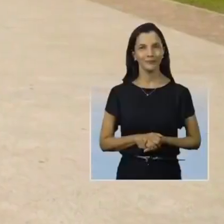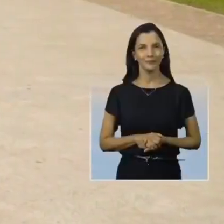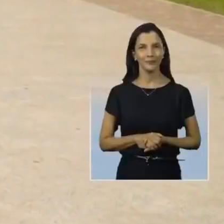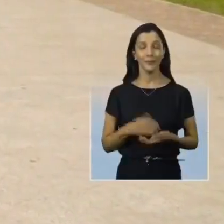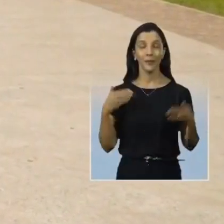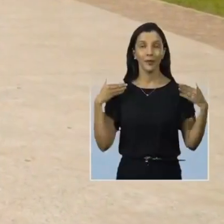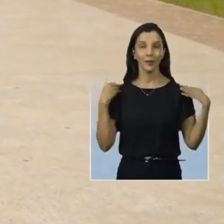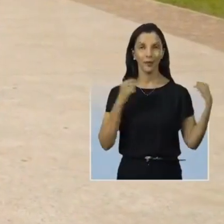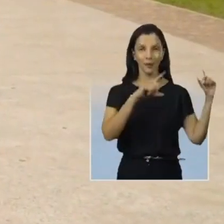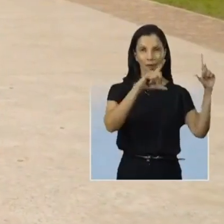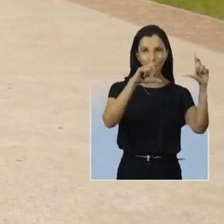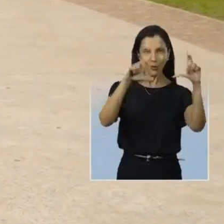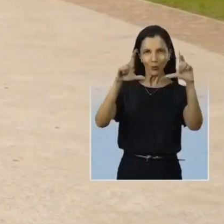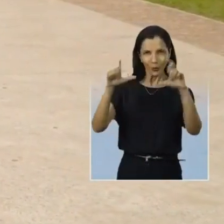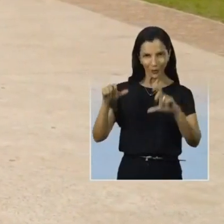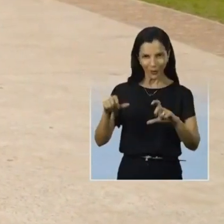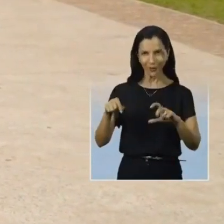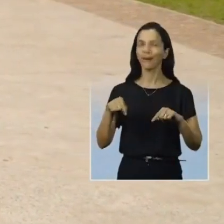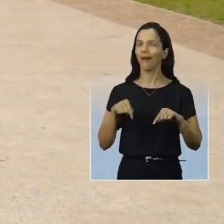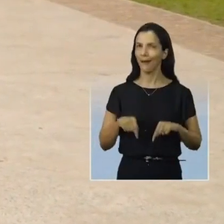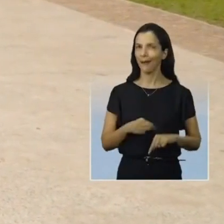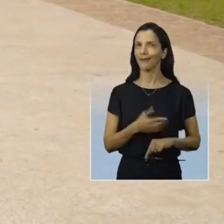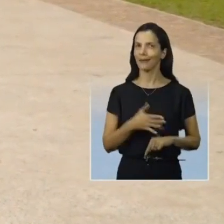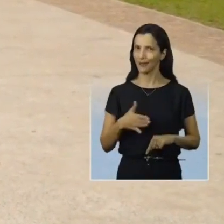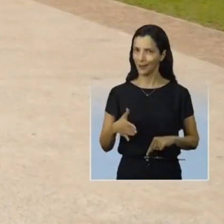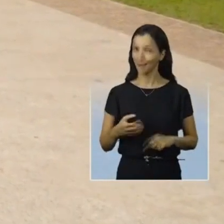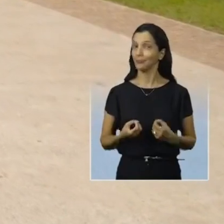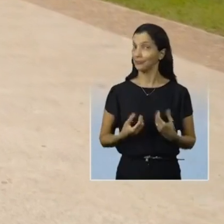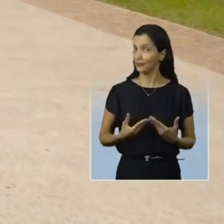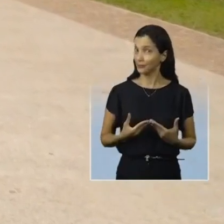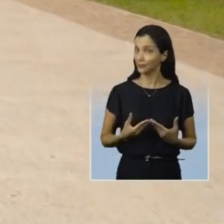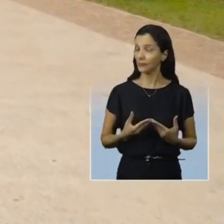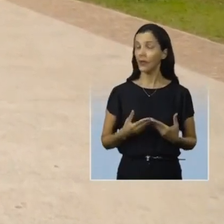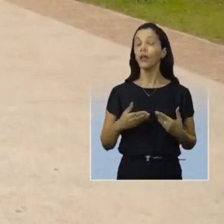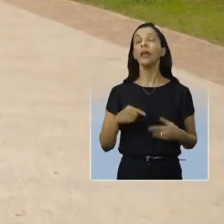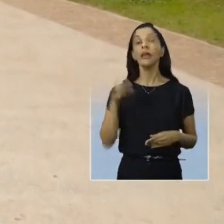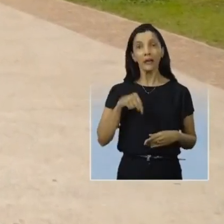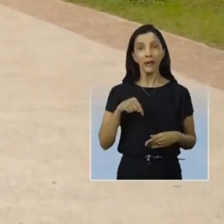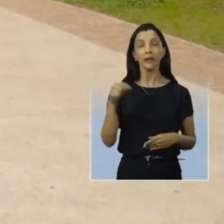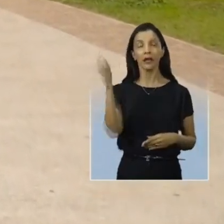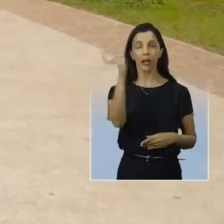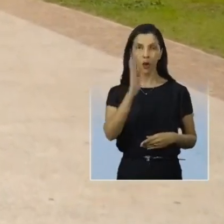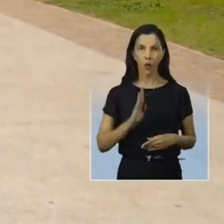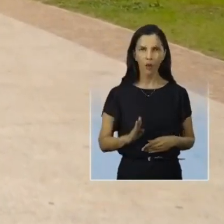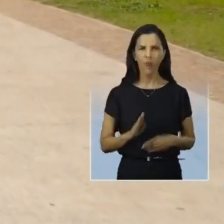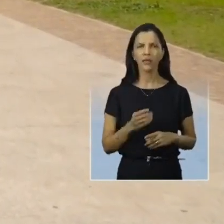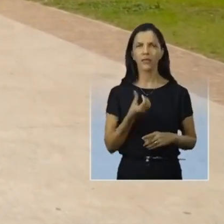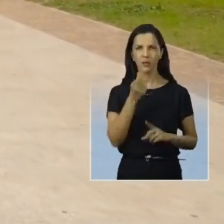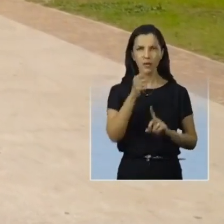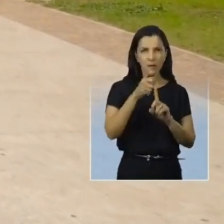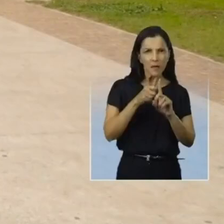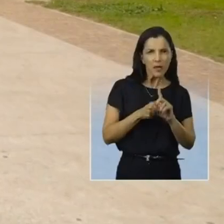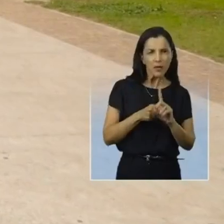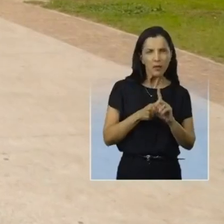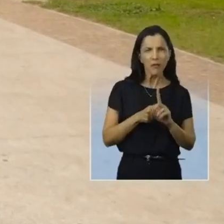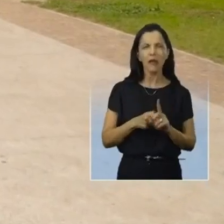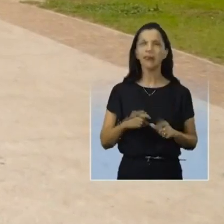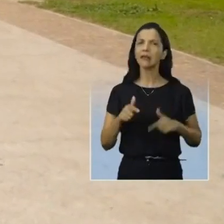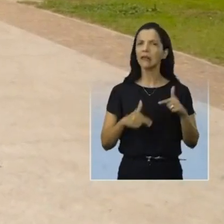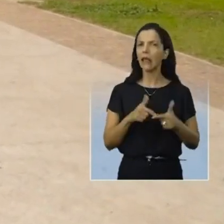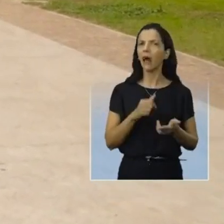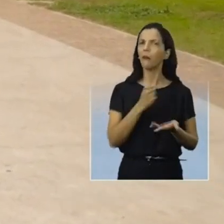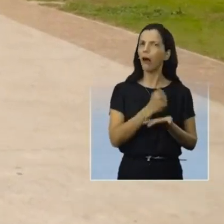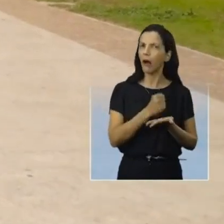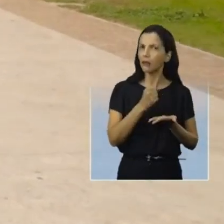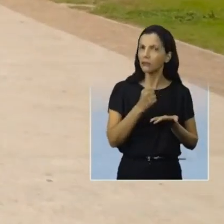O turismo é uma das vocações da nossa cidade. E o turismo no Brasil, nestes seis primeiros meses, gerou mais de 100 mil